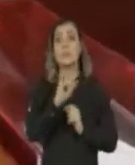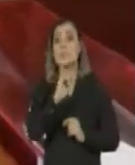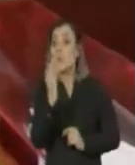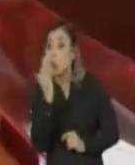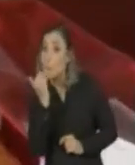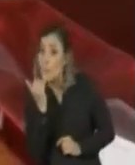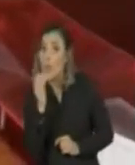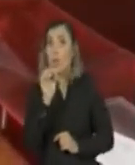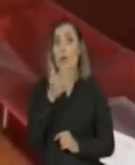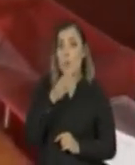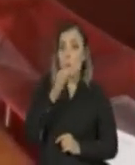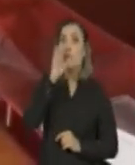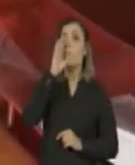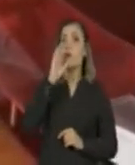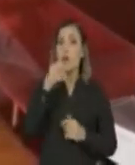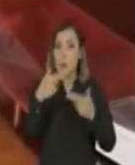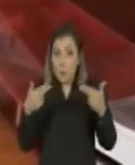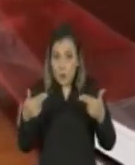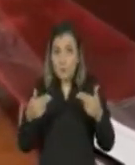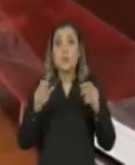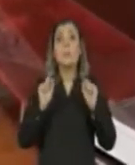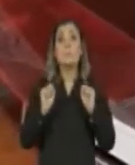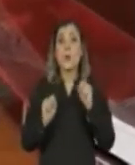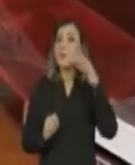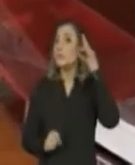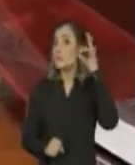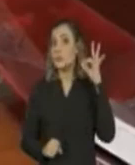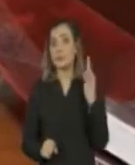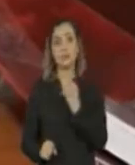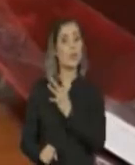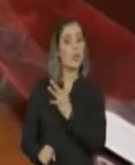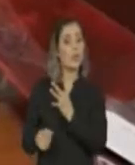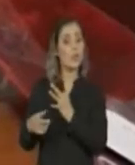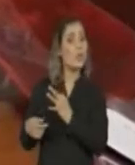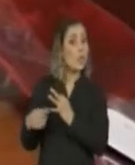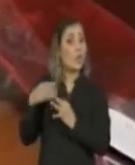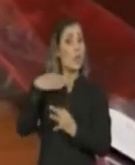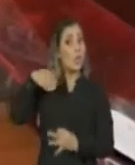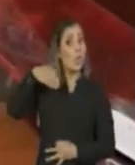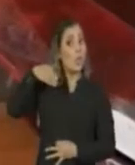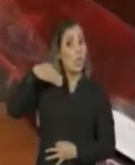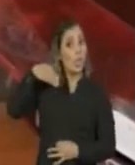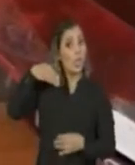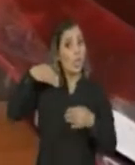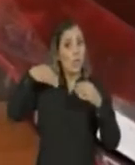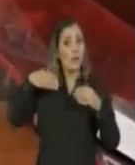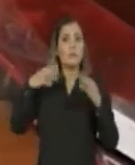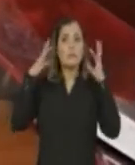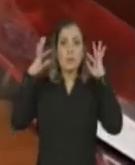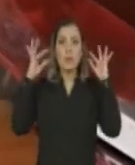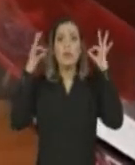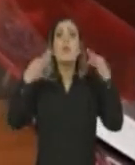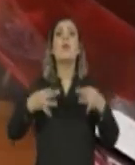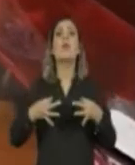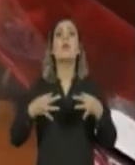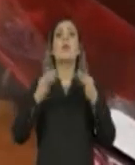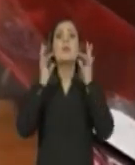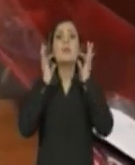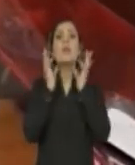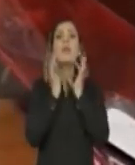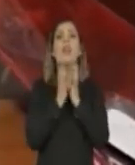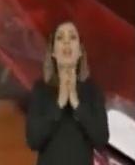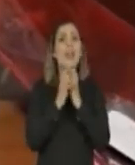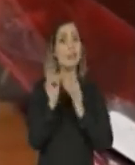ou beber alguma coisa, você pode tirar ela de um lado só do ouvido. Não faça, não